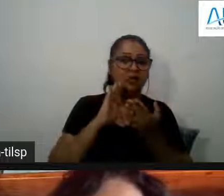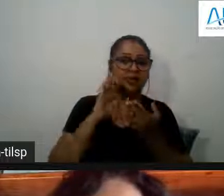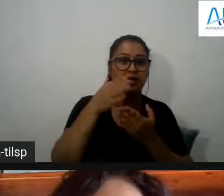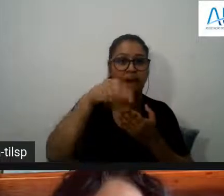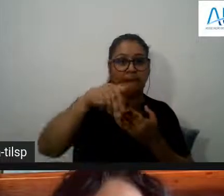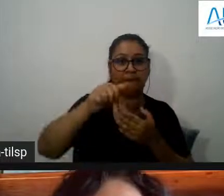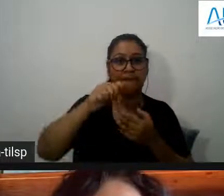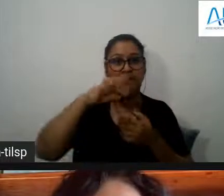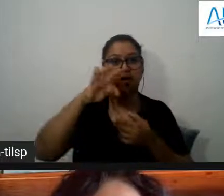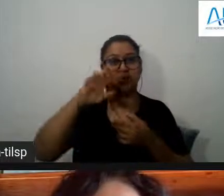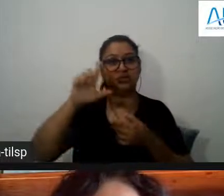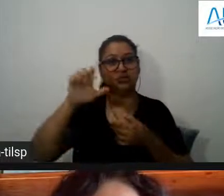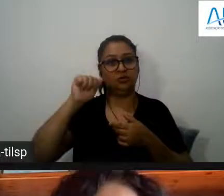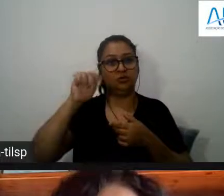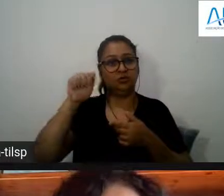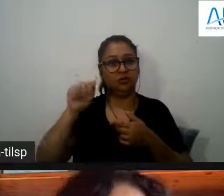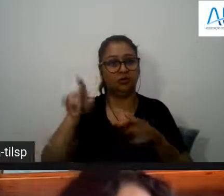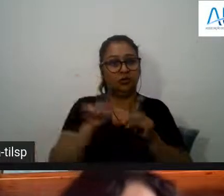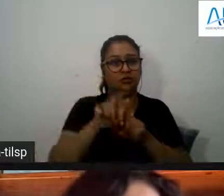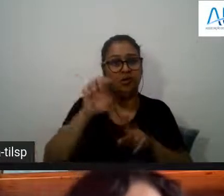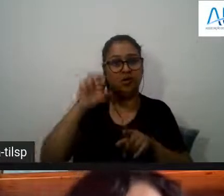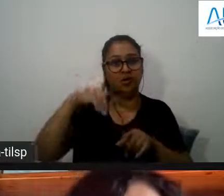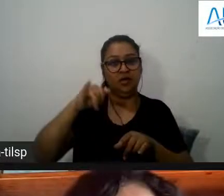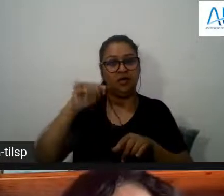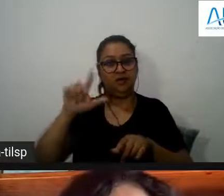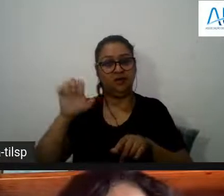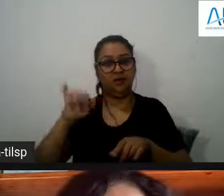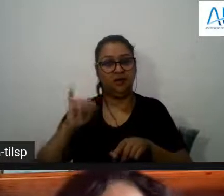Matilde que é da Emily Caroline da Silva